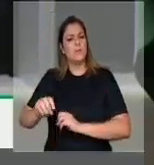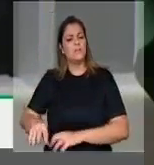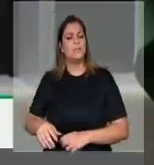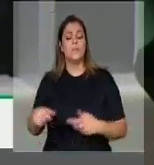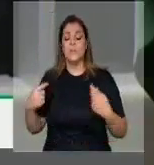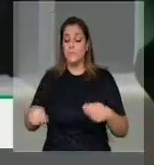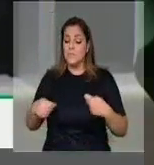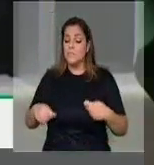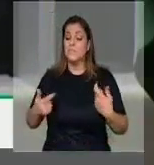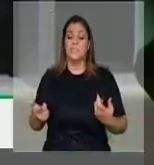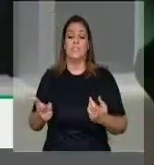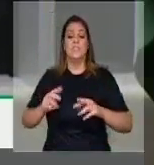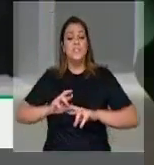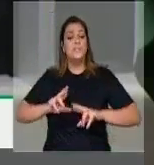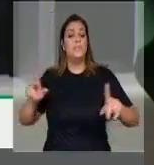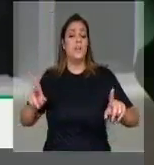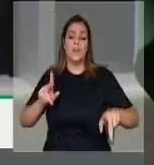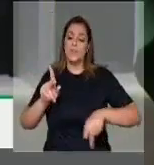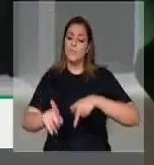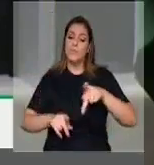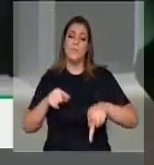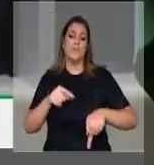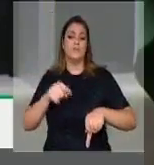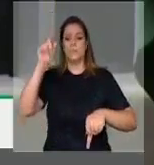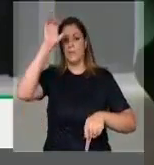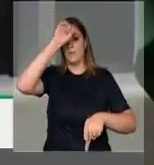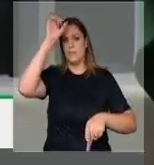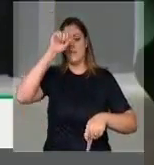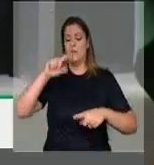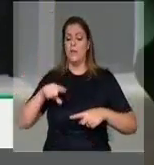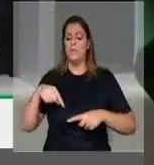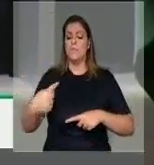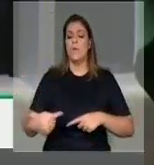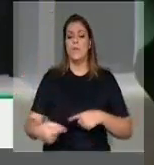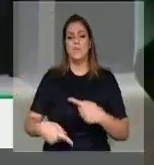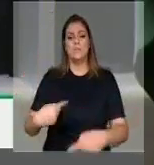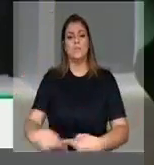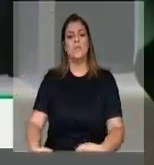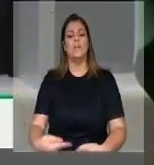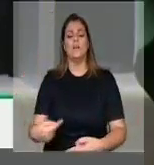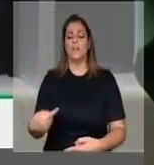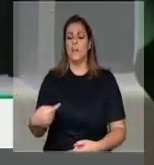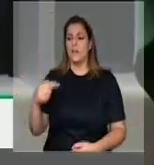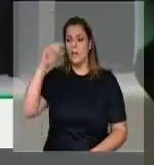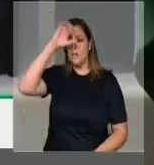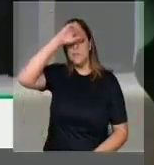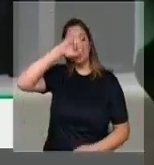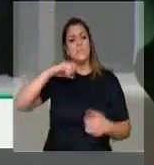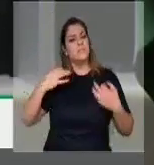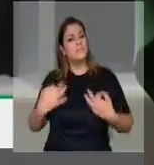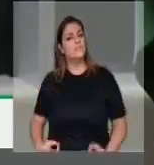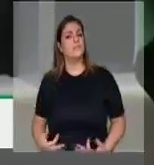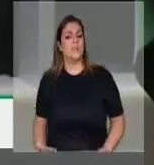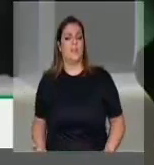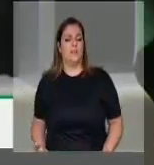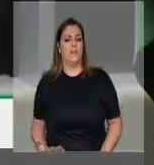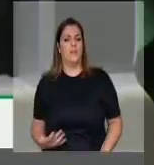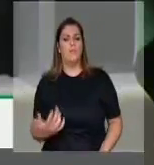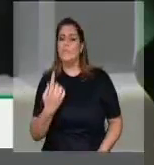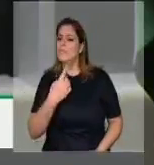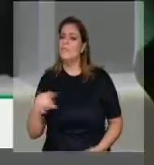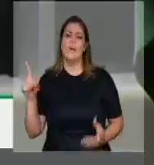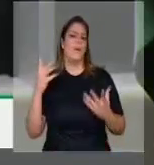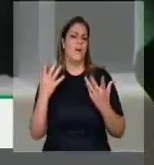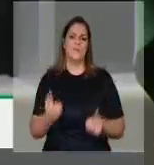nova geração que diga não, para concluir, senhor presidente, para formarmos uma nova geração que diga não a